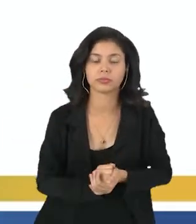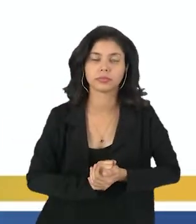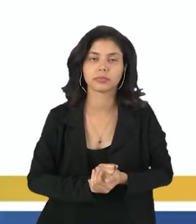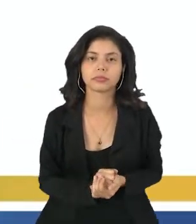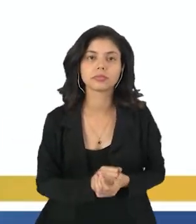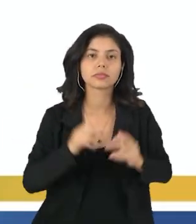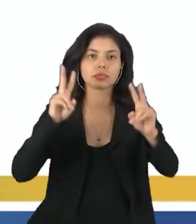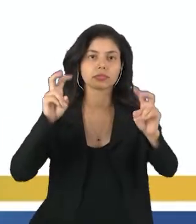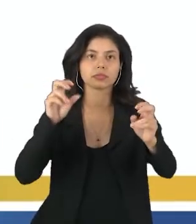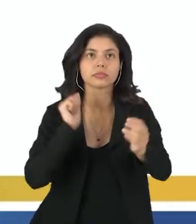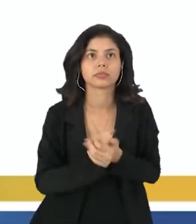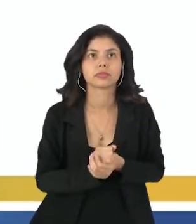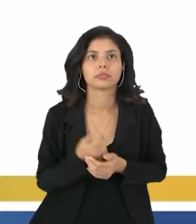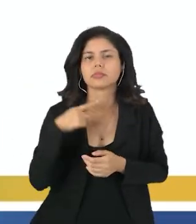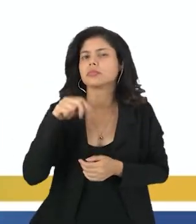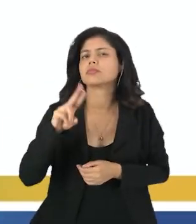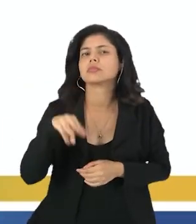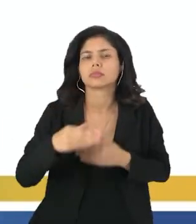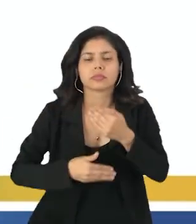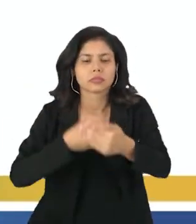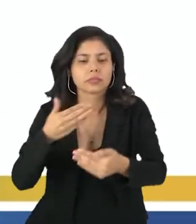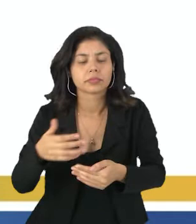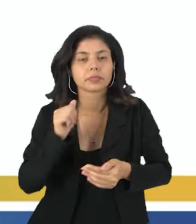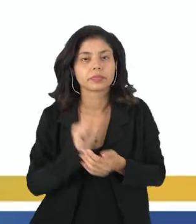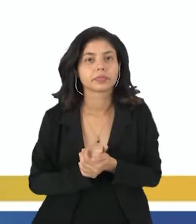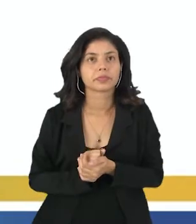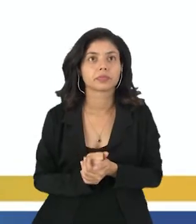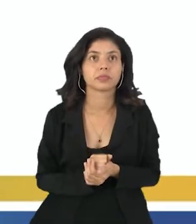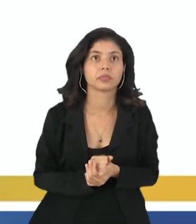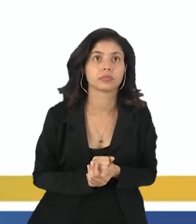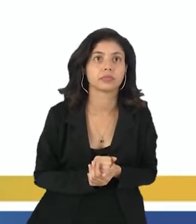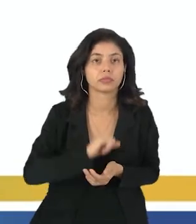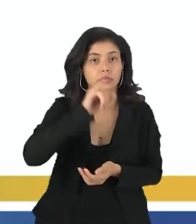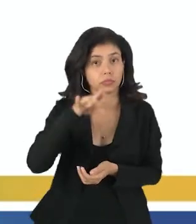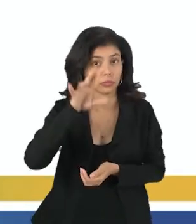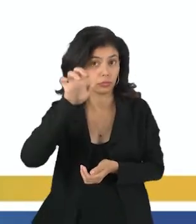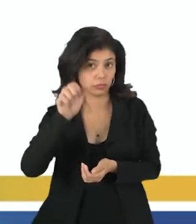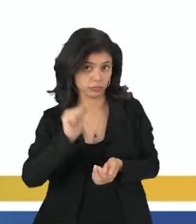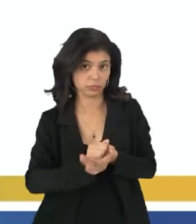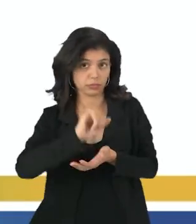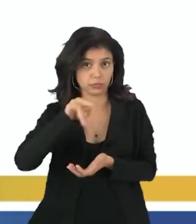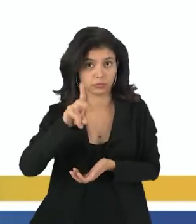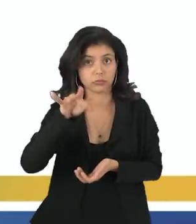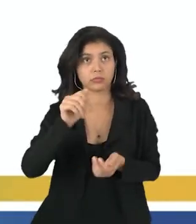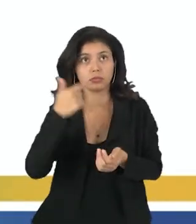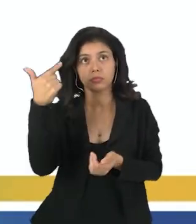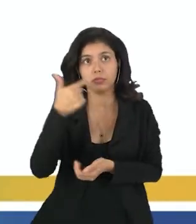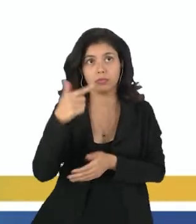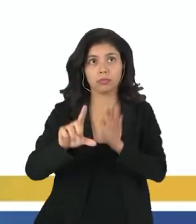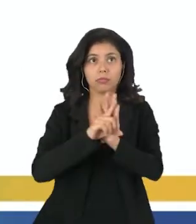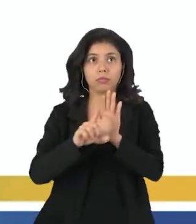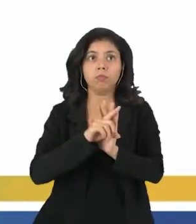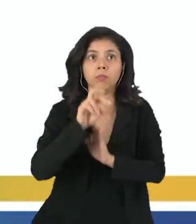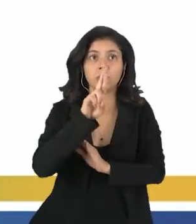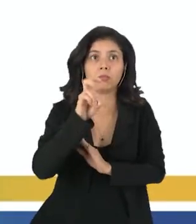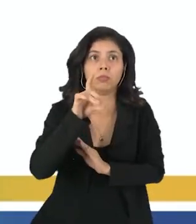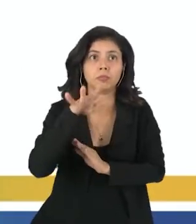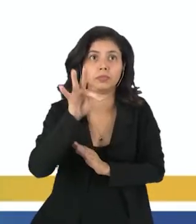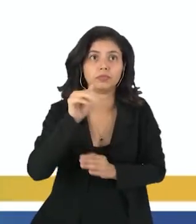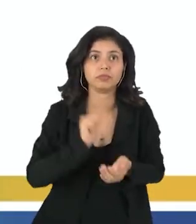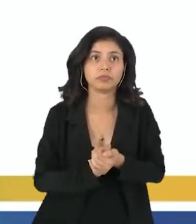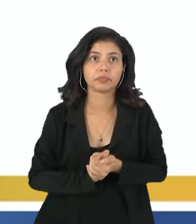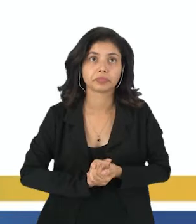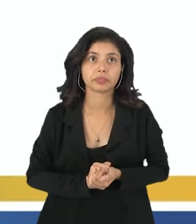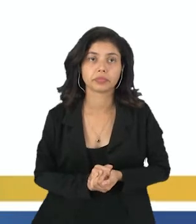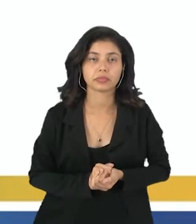termodinâmica. Quem desenvolveu a primeira lei da termodinâmica foi James Jowley. Já a segunda lei da termodinâmica foi Rudolf